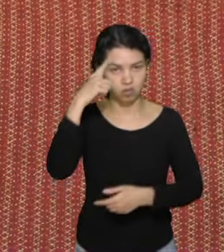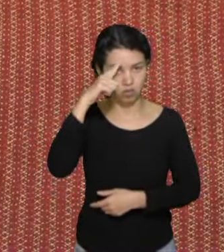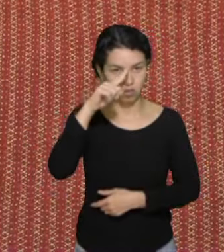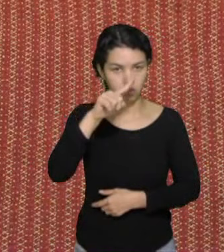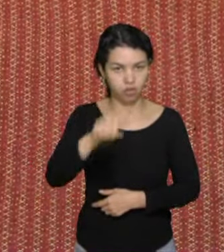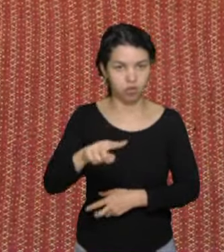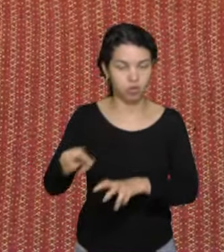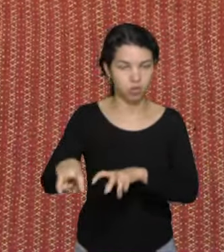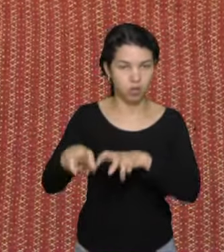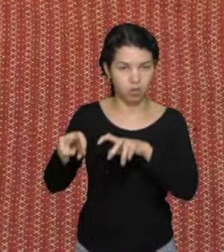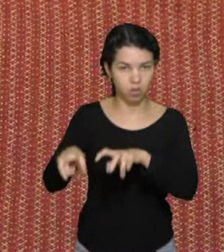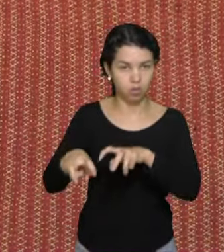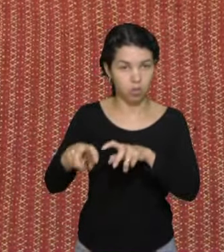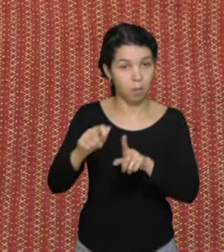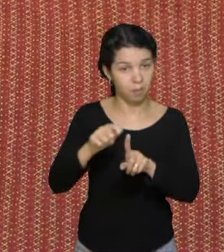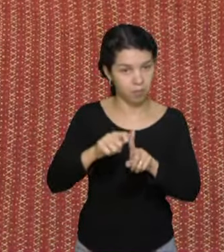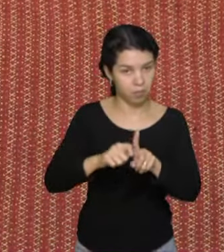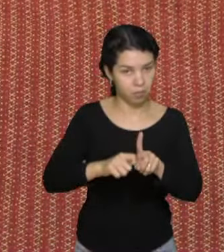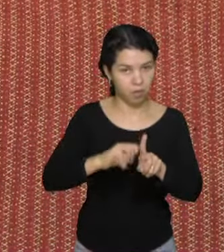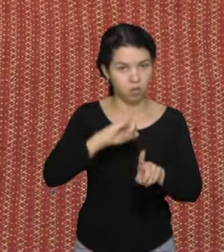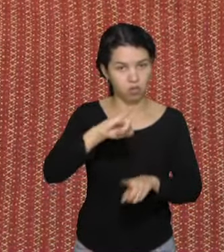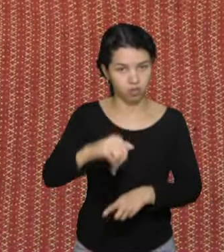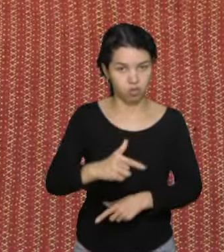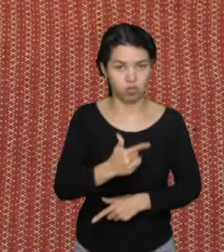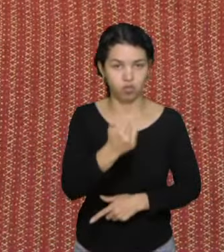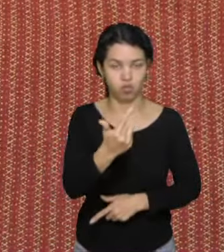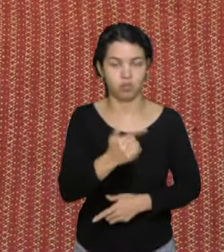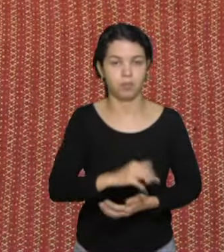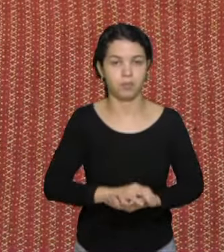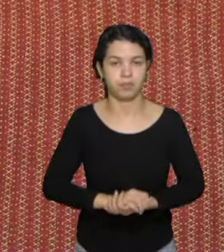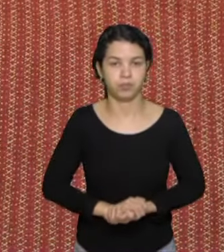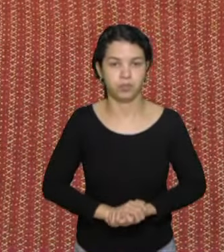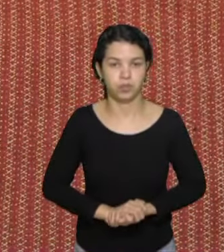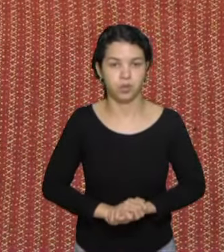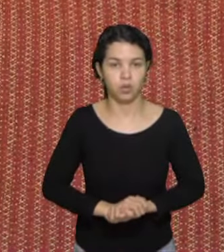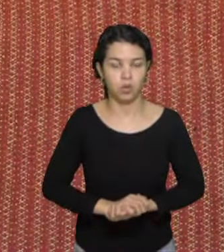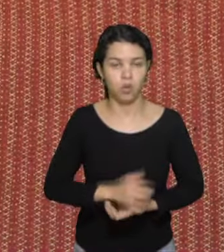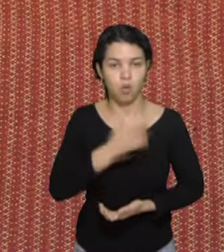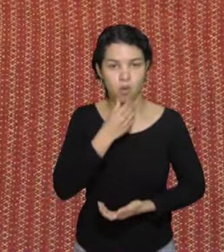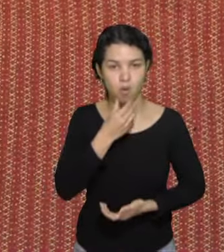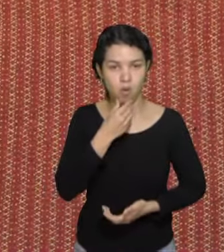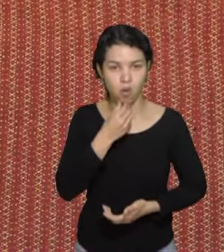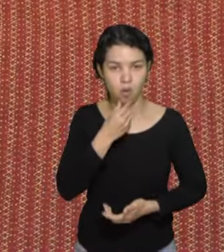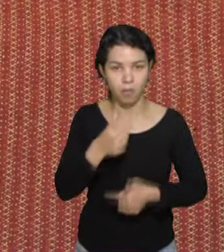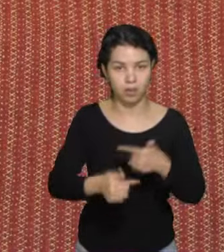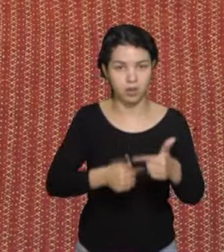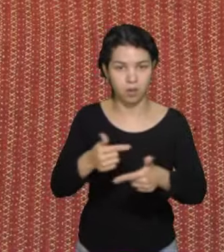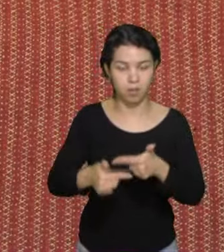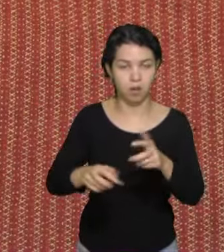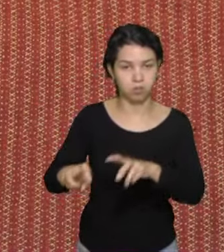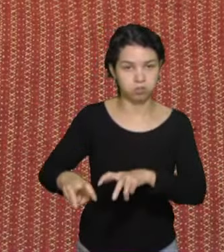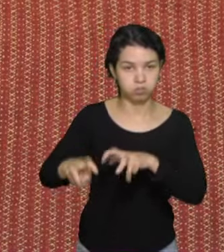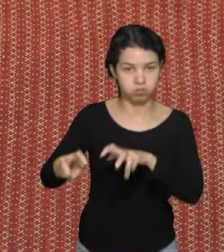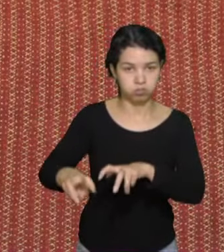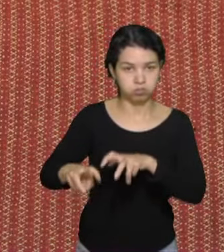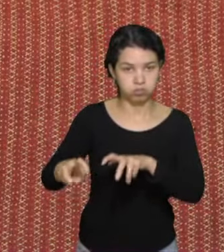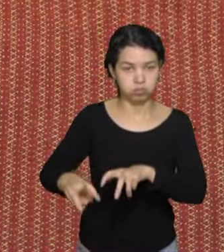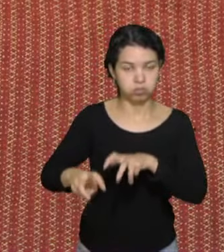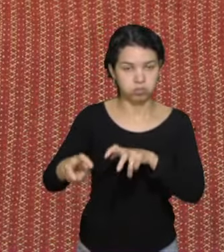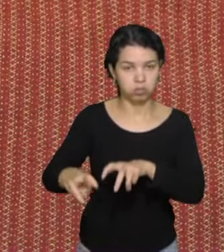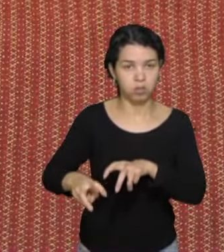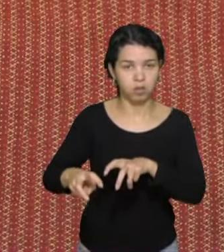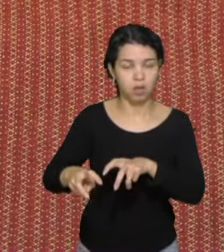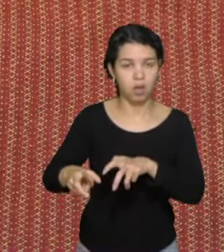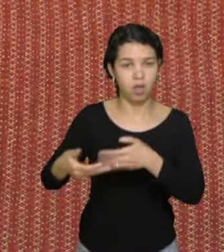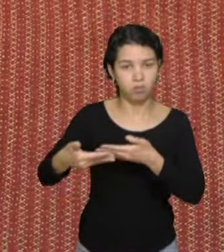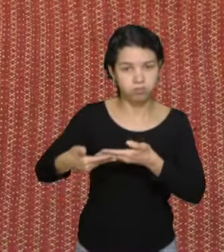julho. E veja só. O homem do campo é aquele que, desde muito cedo, já